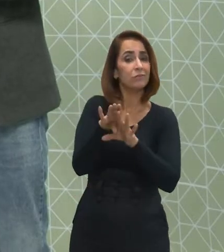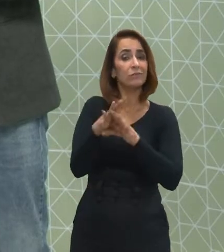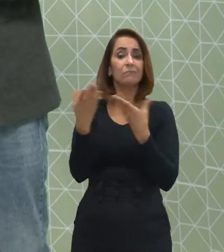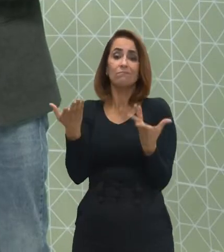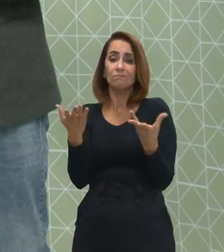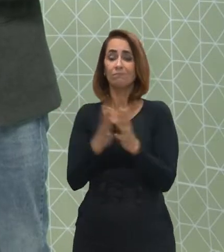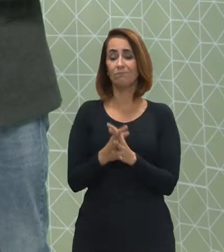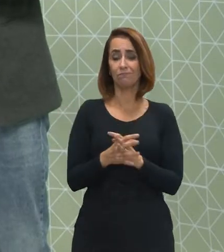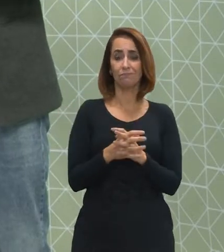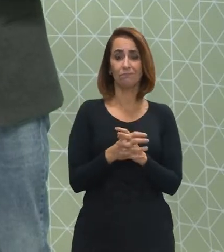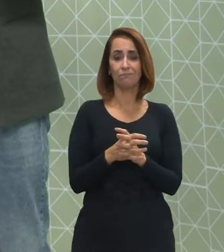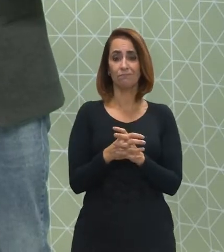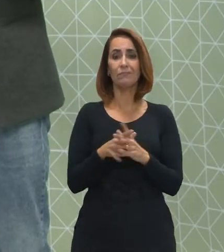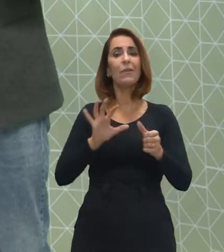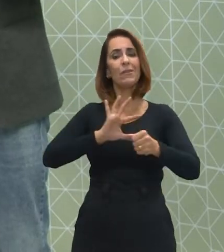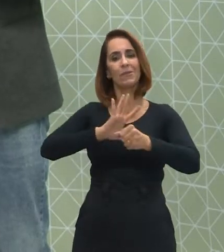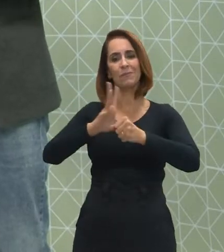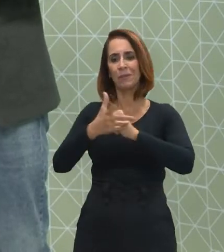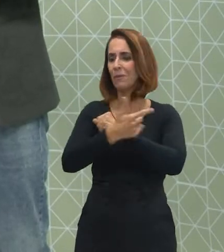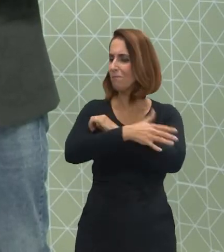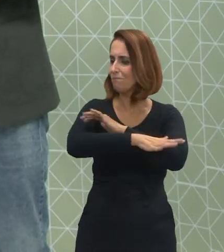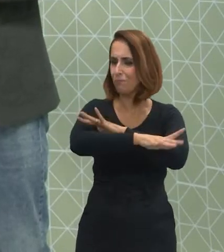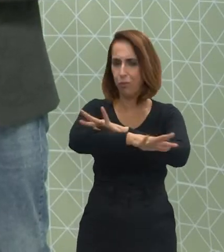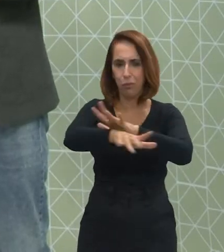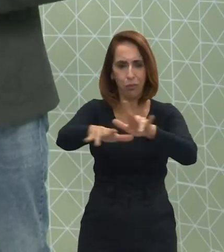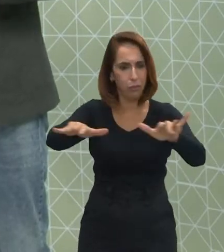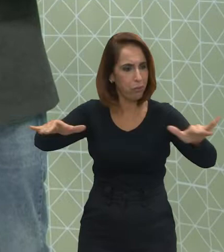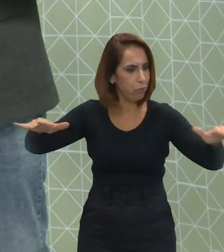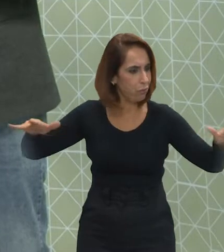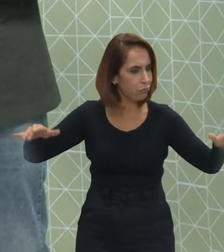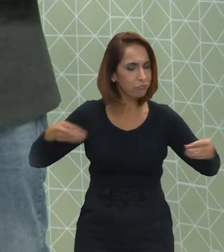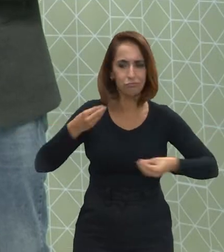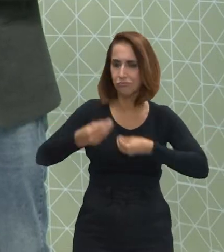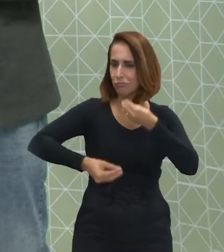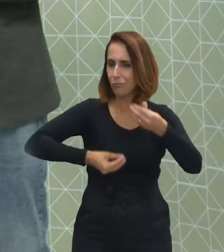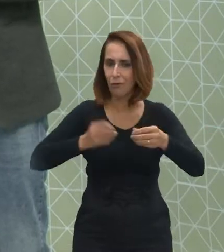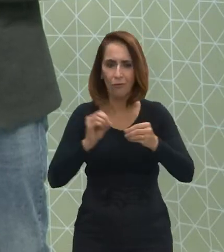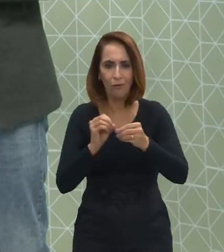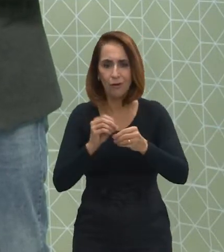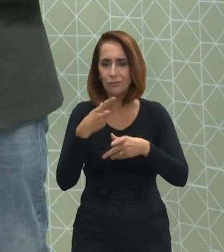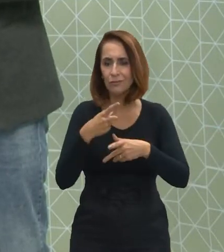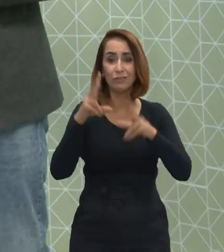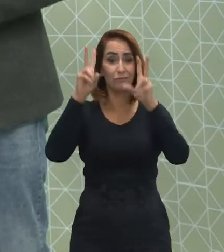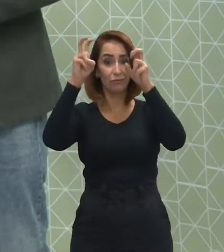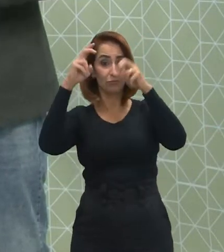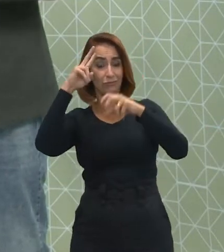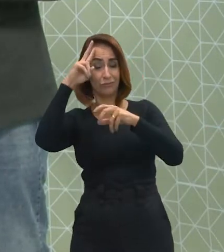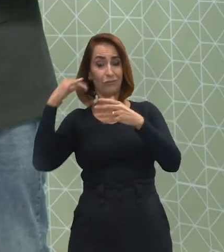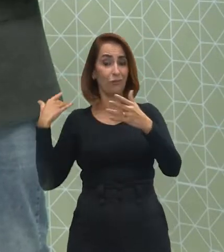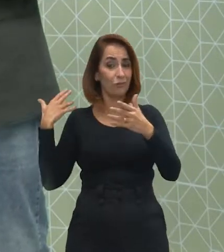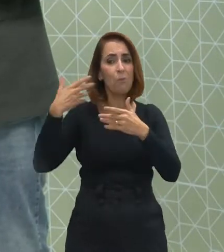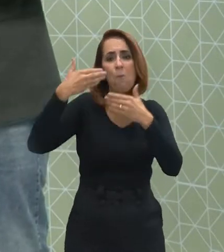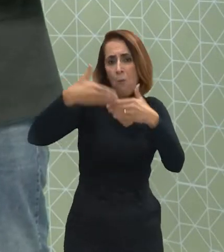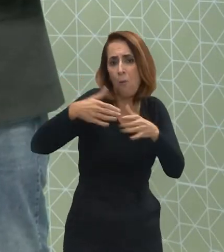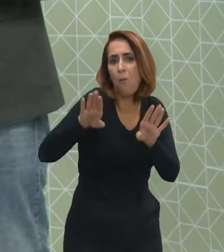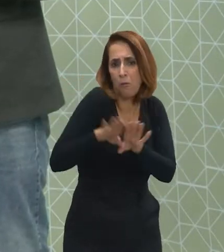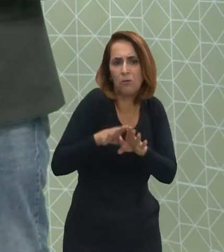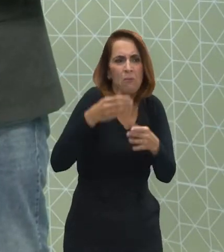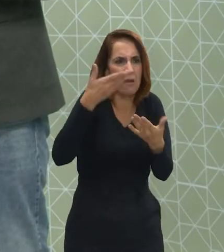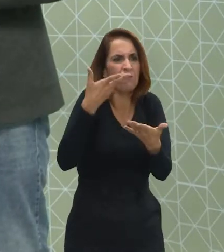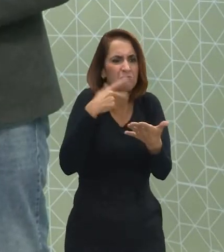das pandemias. Então, como nós estamos tratando aqui de tema histórico, pode cair